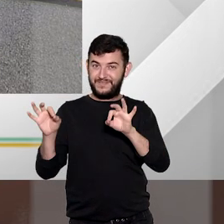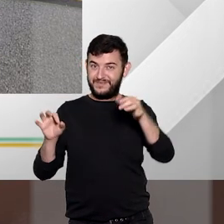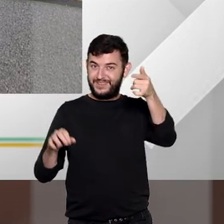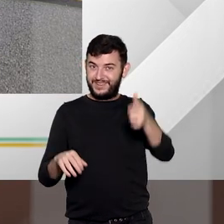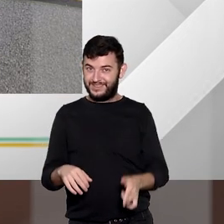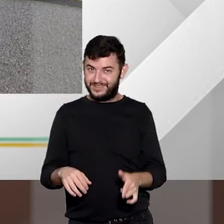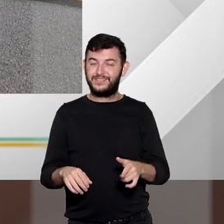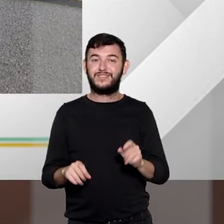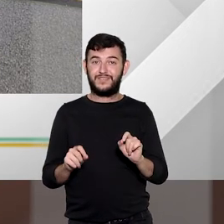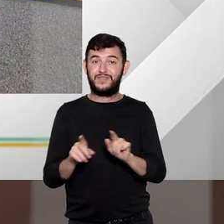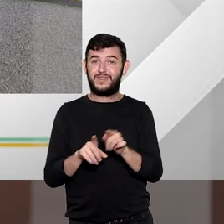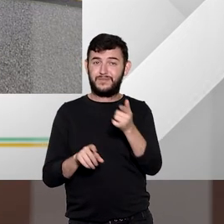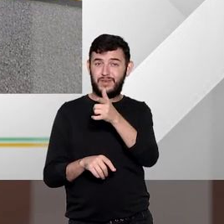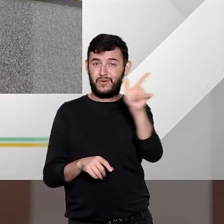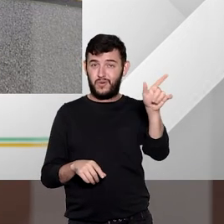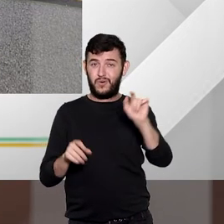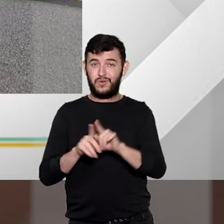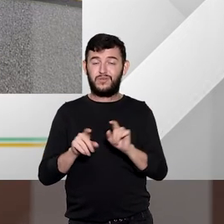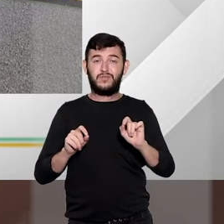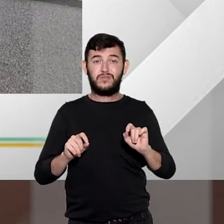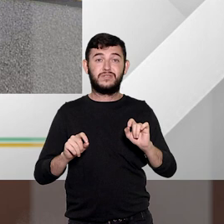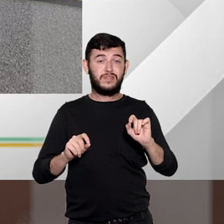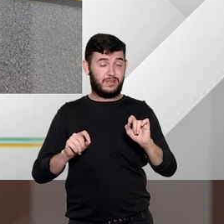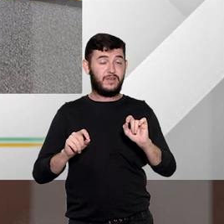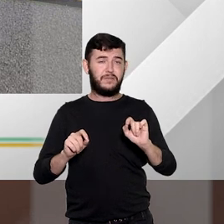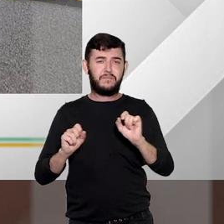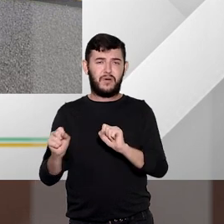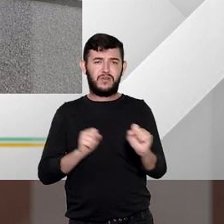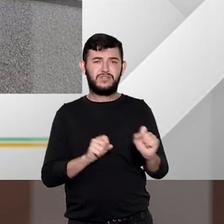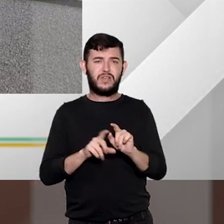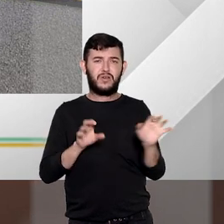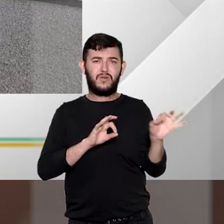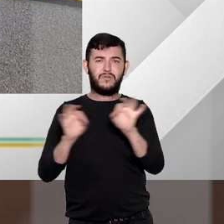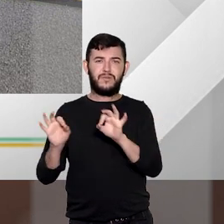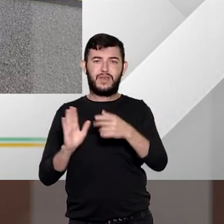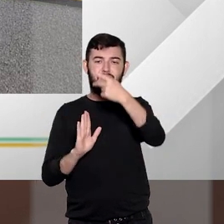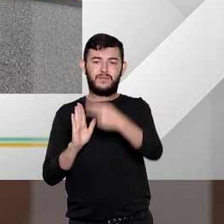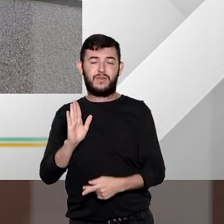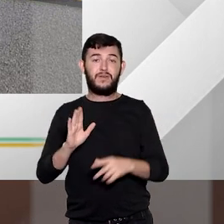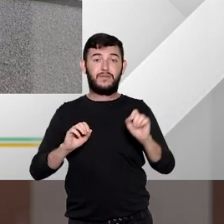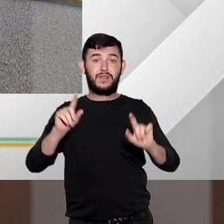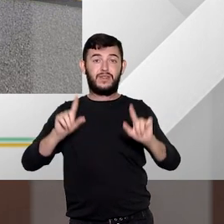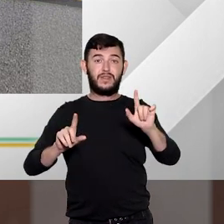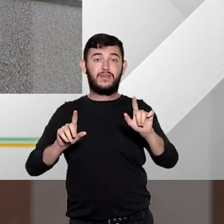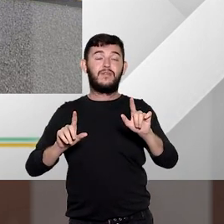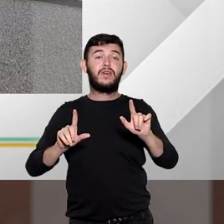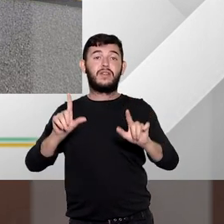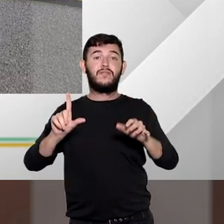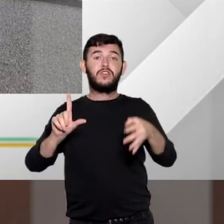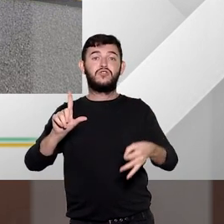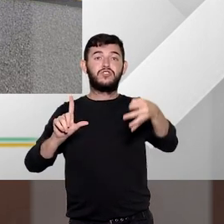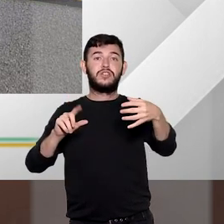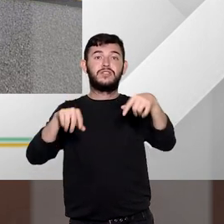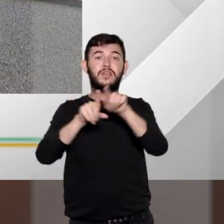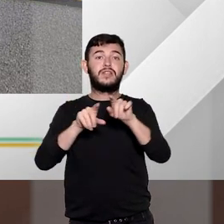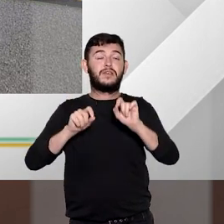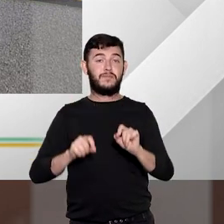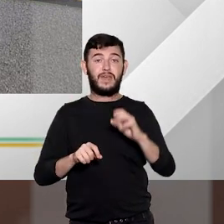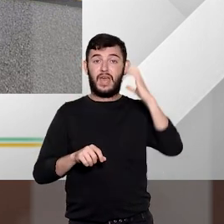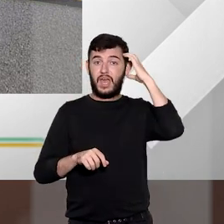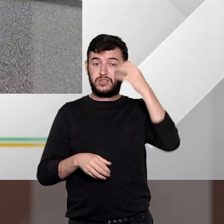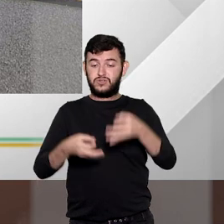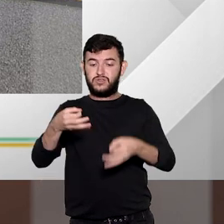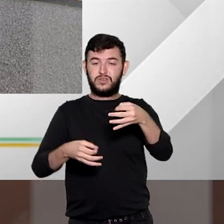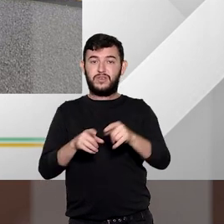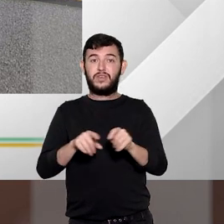novamente este e outros programas basta acompanhar a programação da TV Justiça e da Rádio Justiça e acessar o